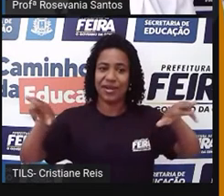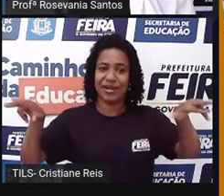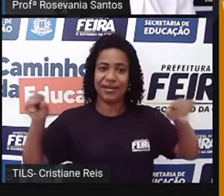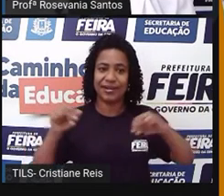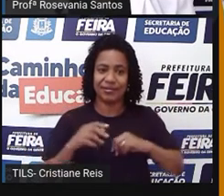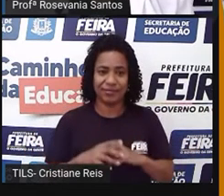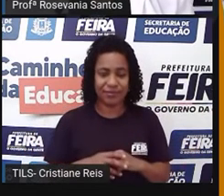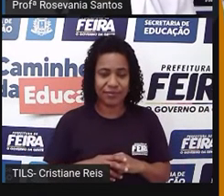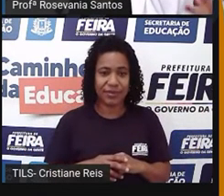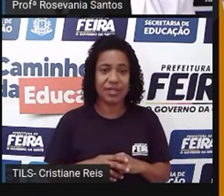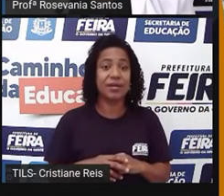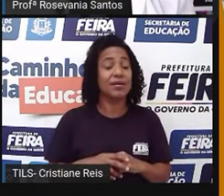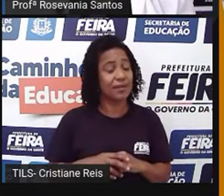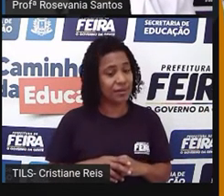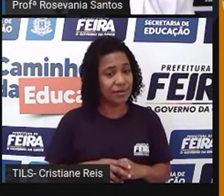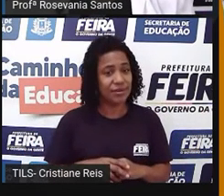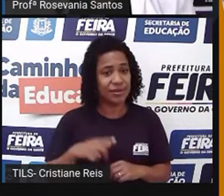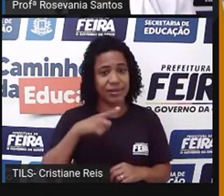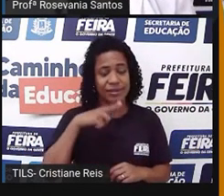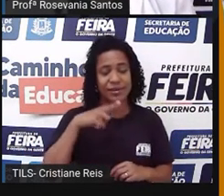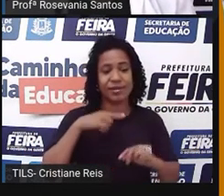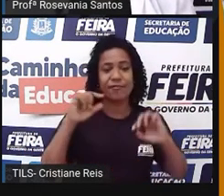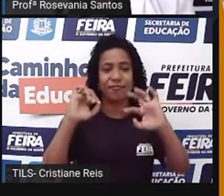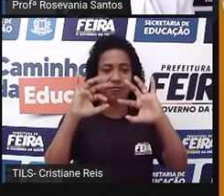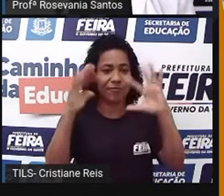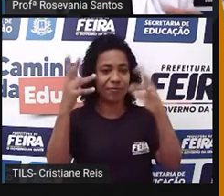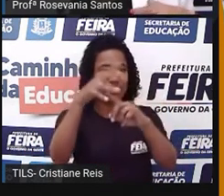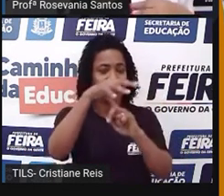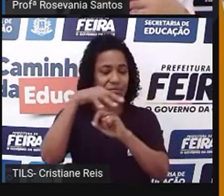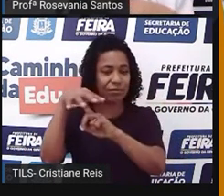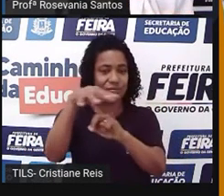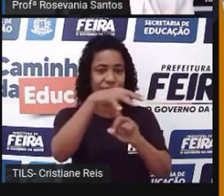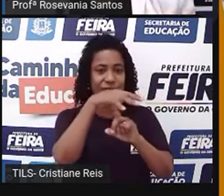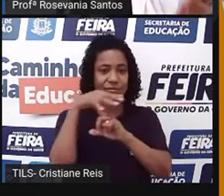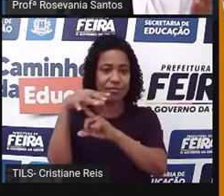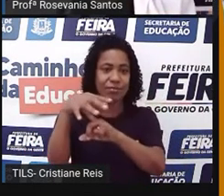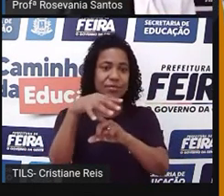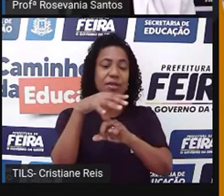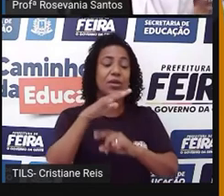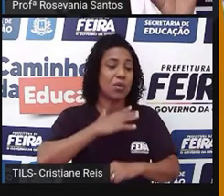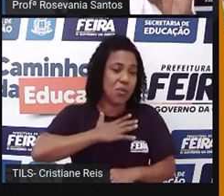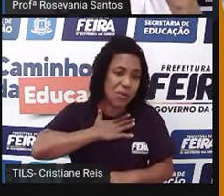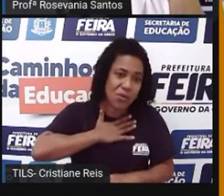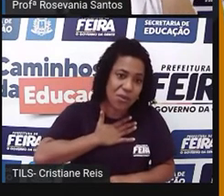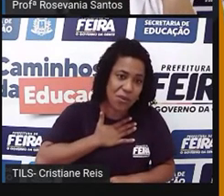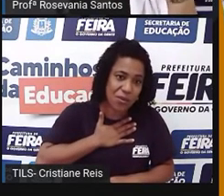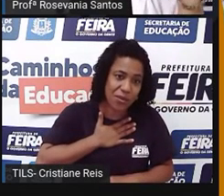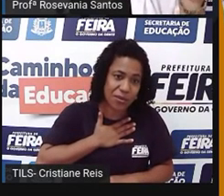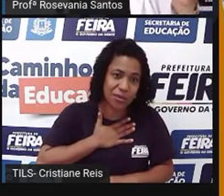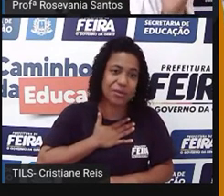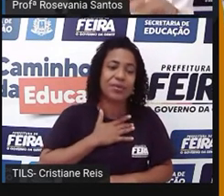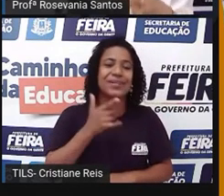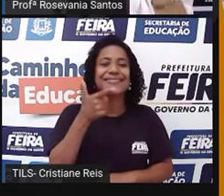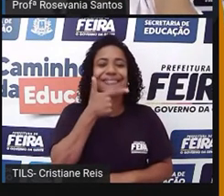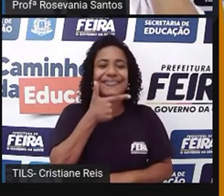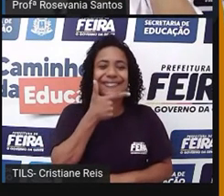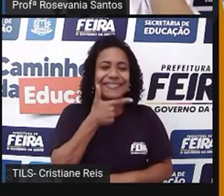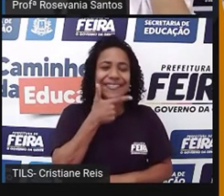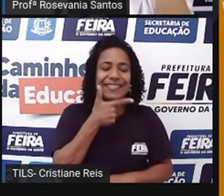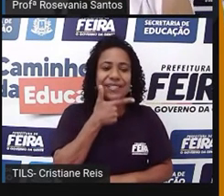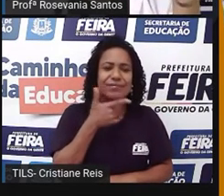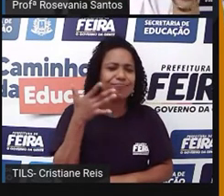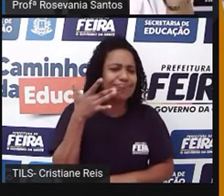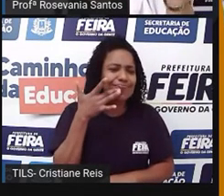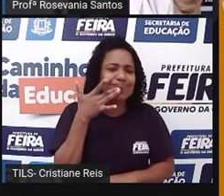características comuns e vem todas essas peculiaridades lá. E eu, particularmente, com mais gosto, é o queijo cabacinha, né? É